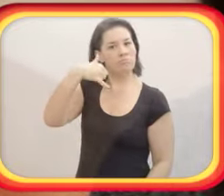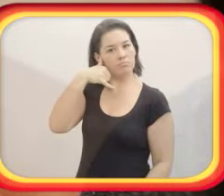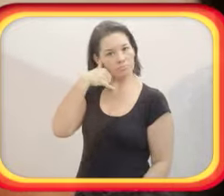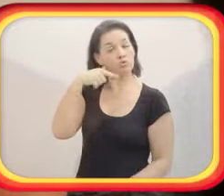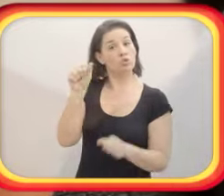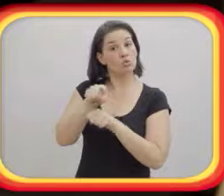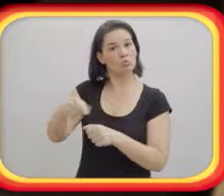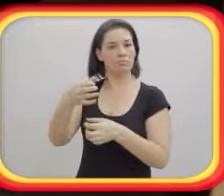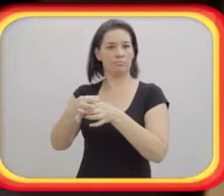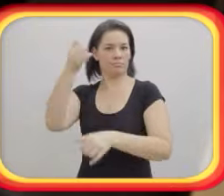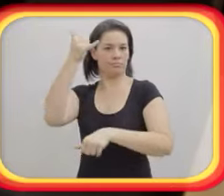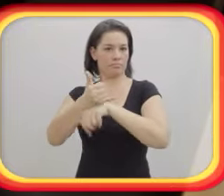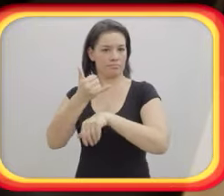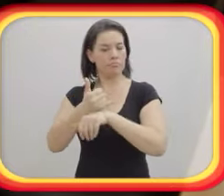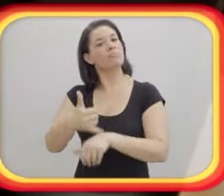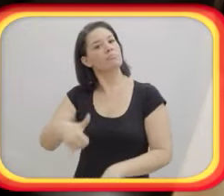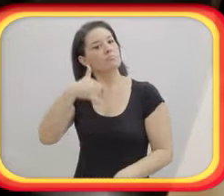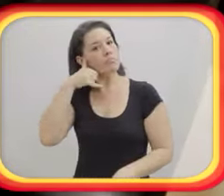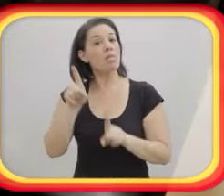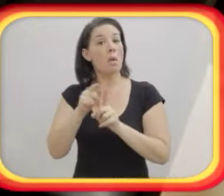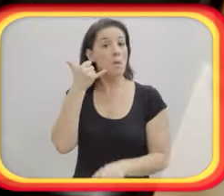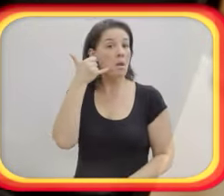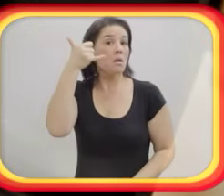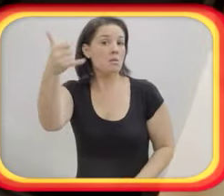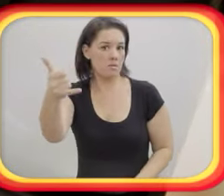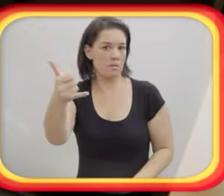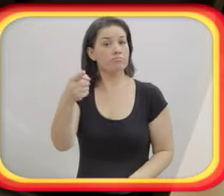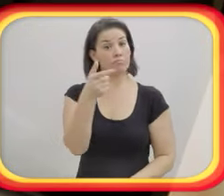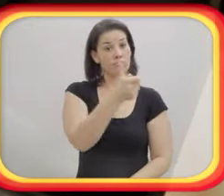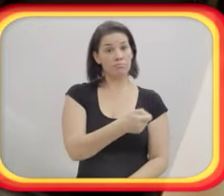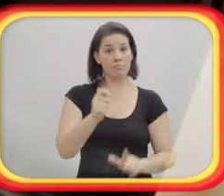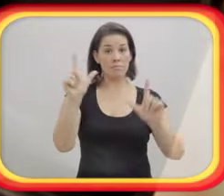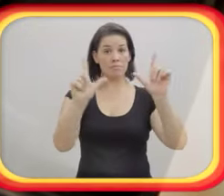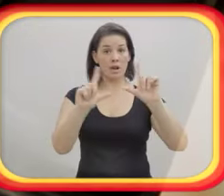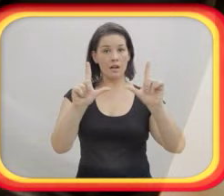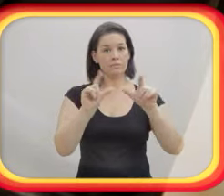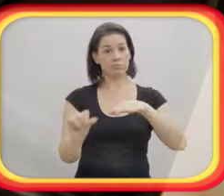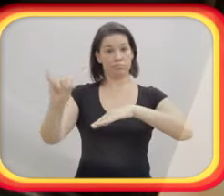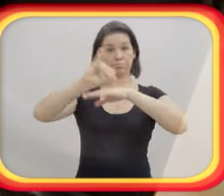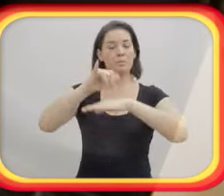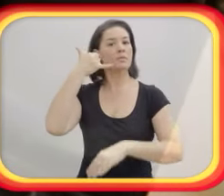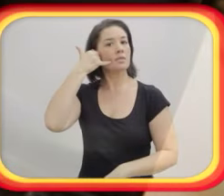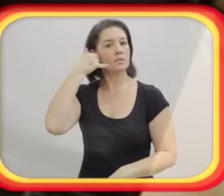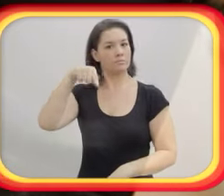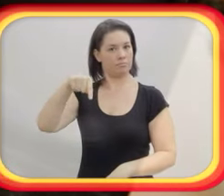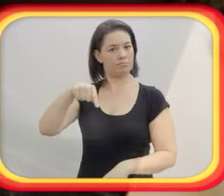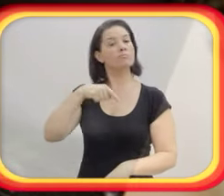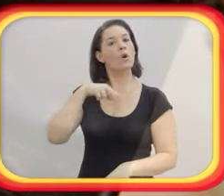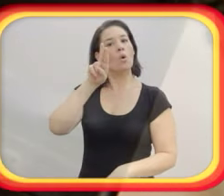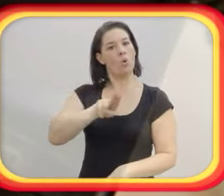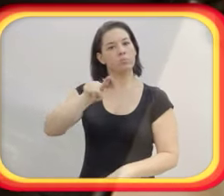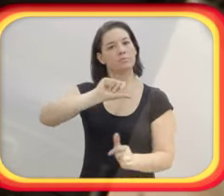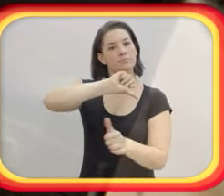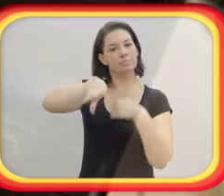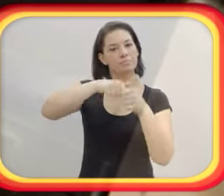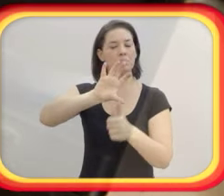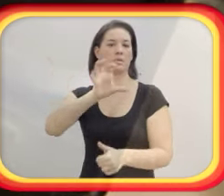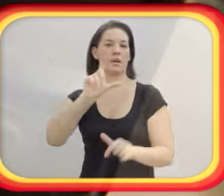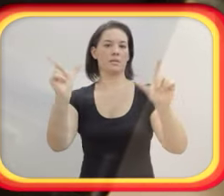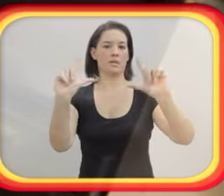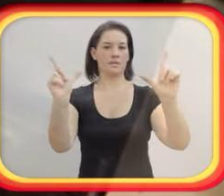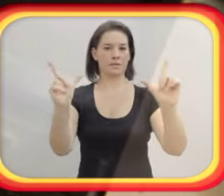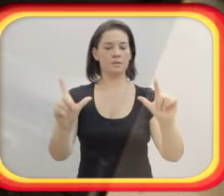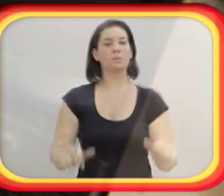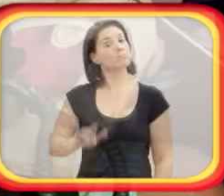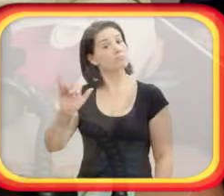que eu consigo tirar do gancho, começar a haste, atender, ligar. E o controle da televisão, que fica em cima do telefone, para eu poder mudar os